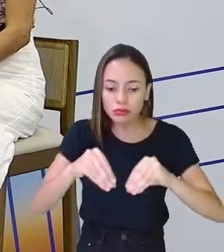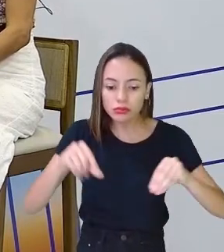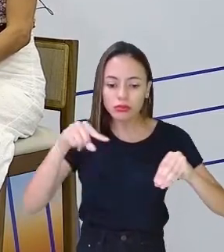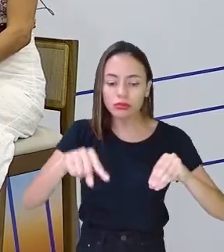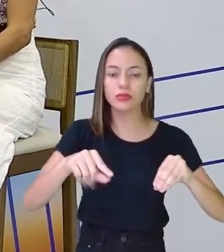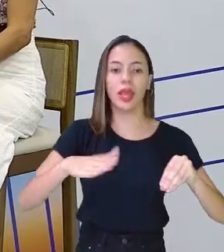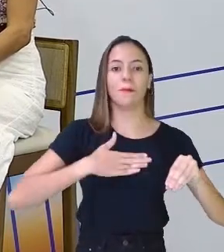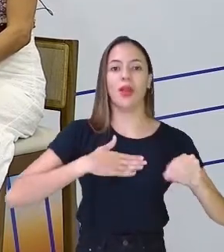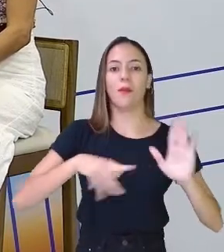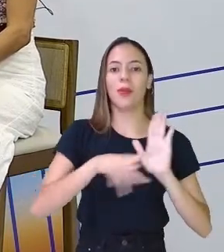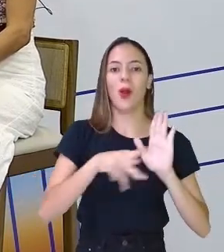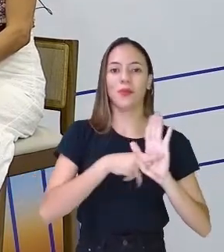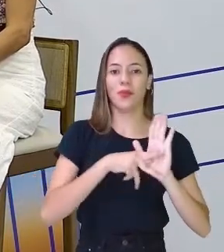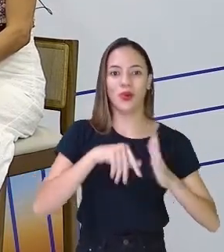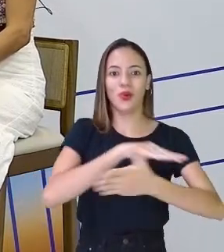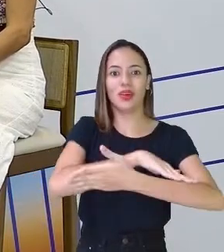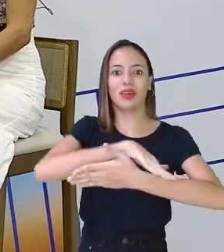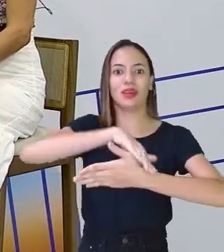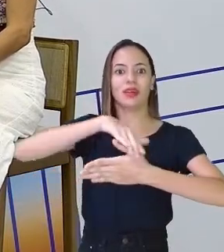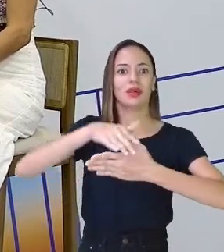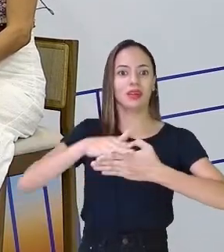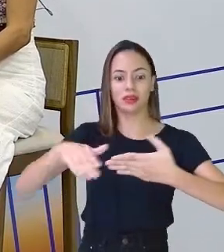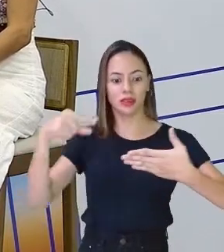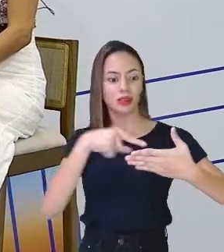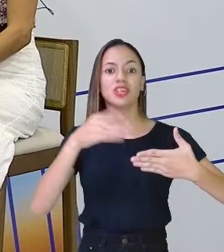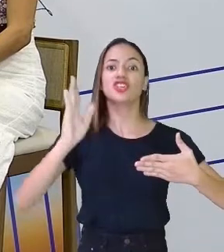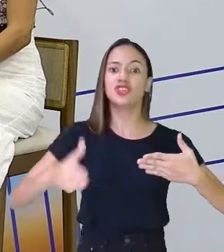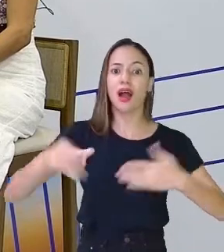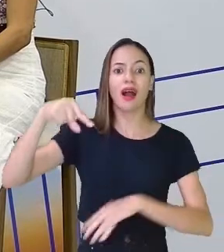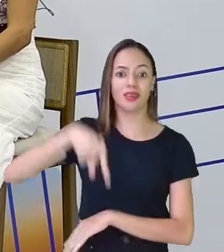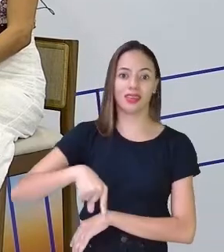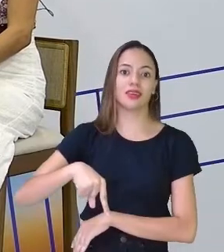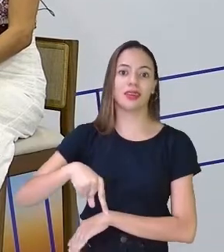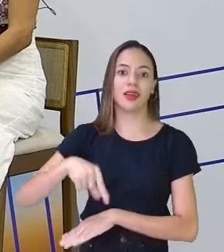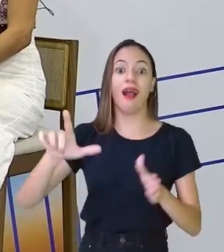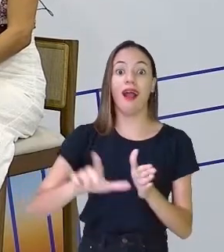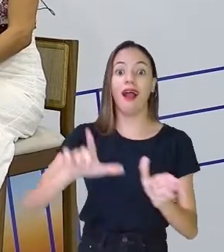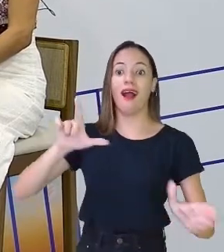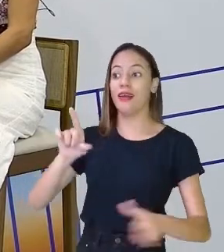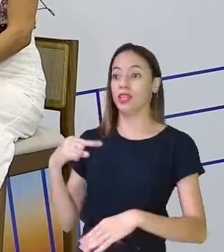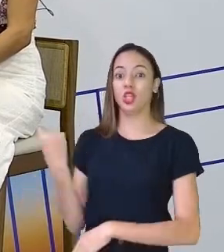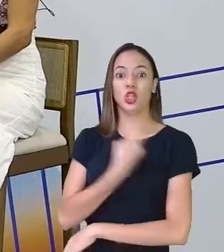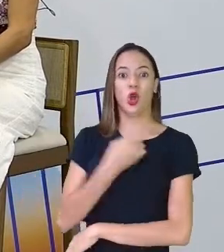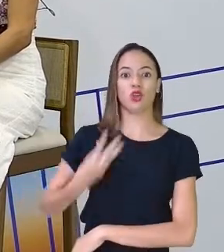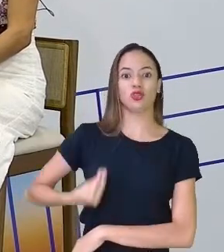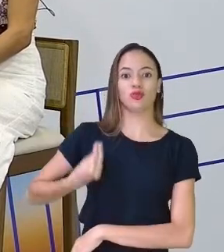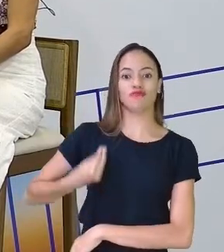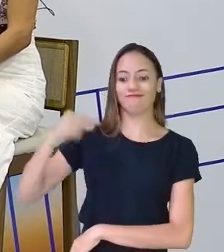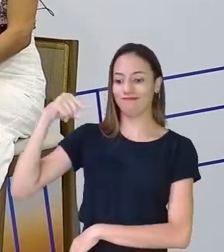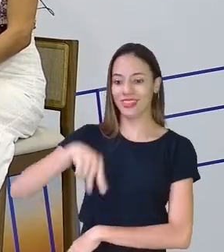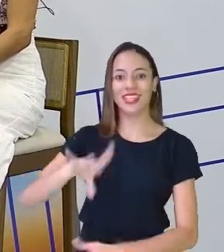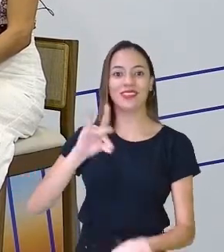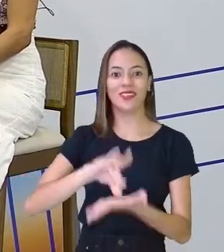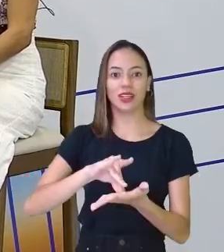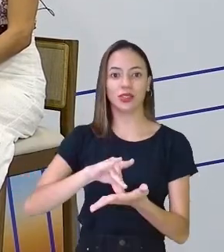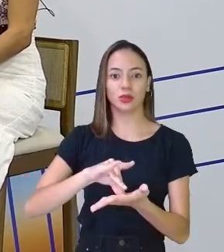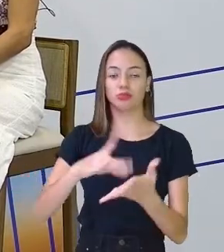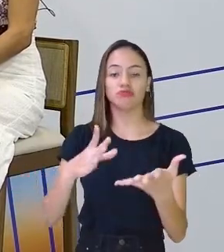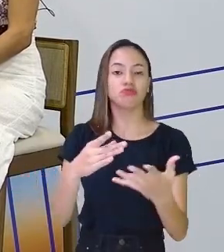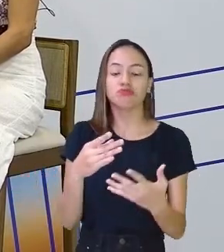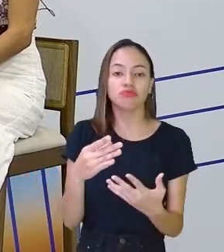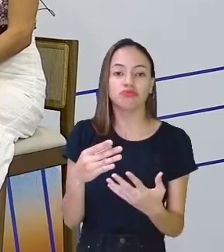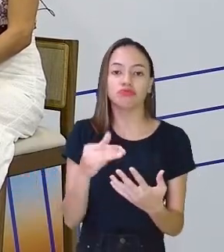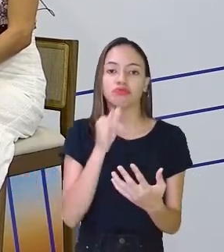do pedaço. Porque ela já estava aqui antes da nossa chegada. Então, não existe